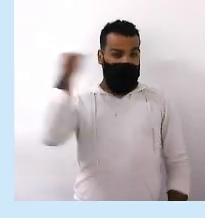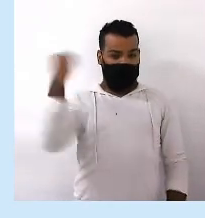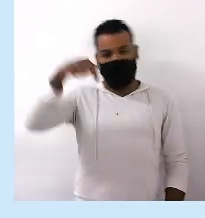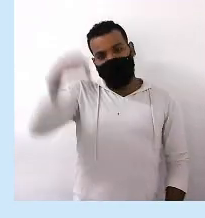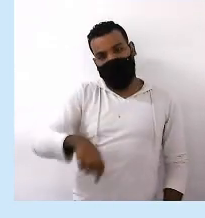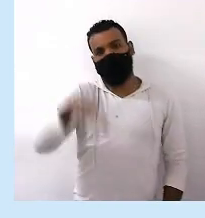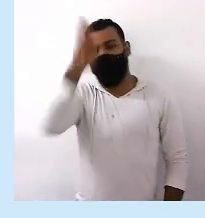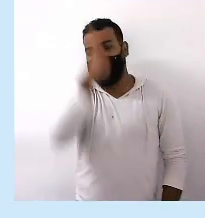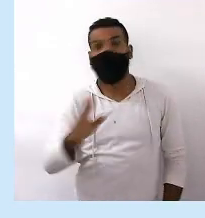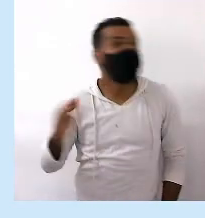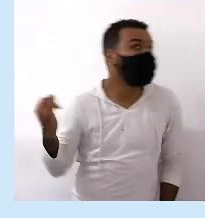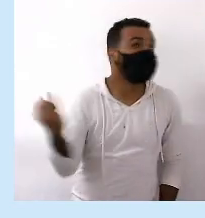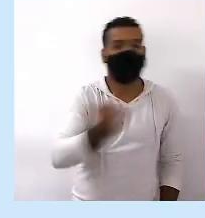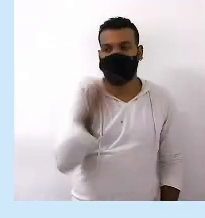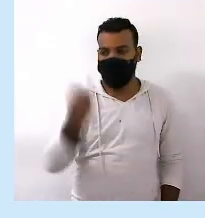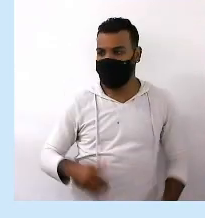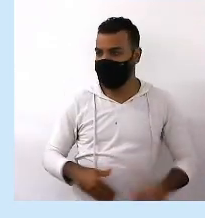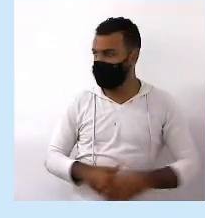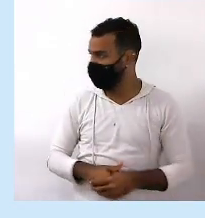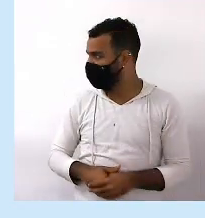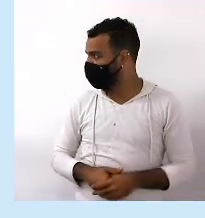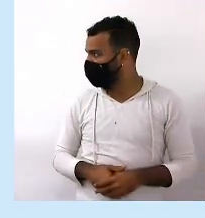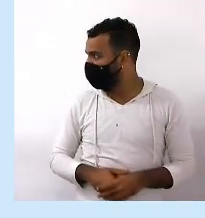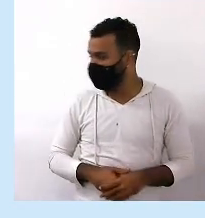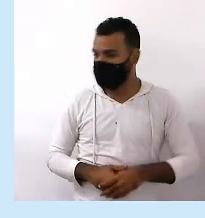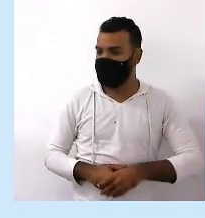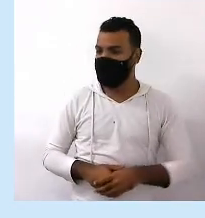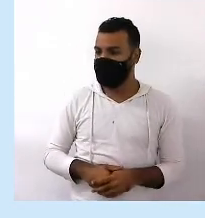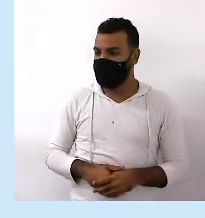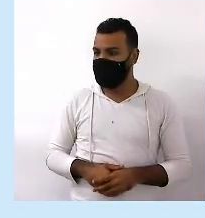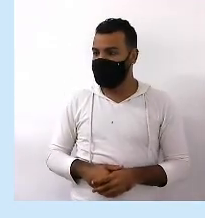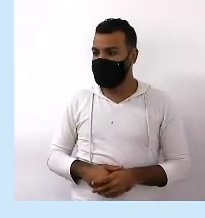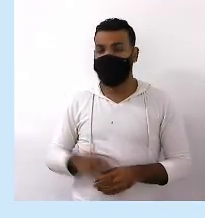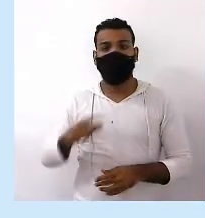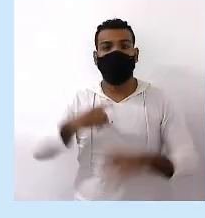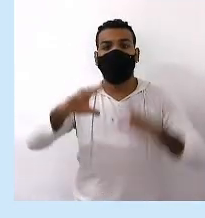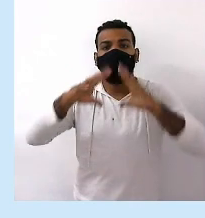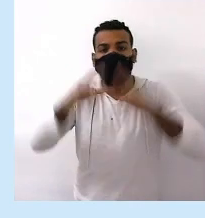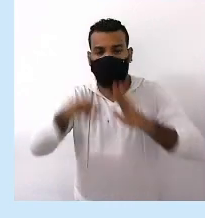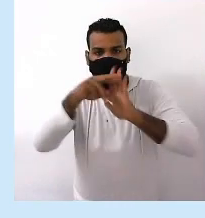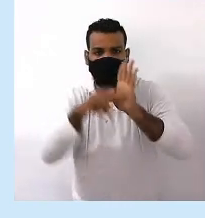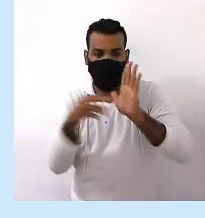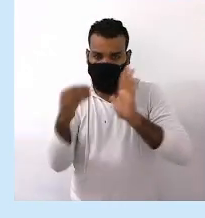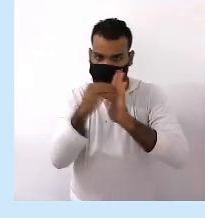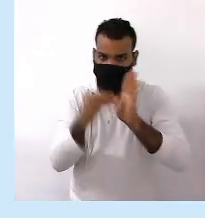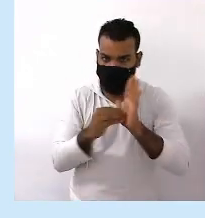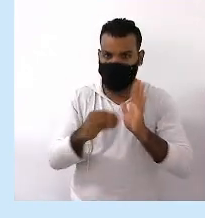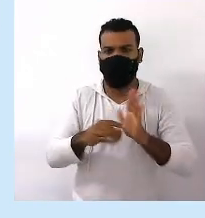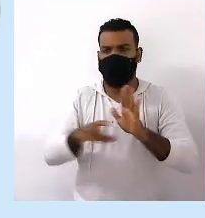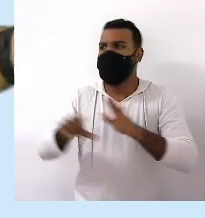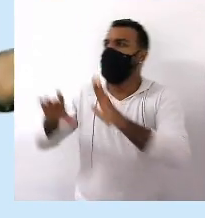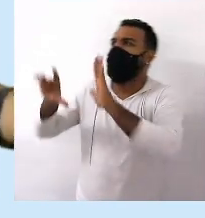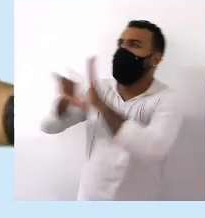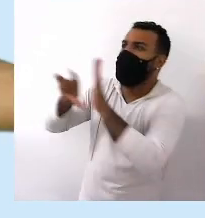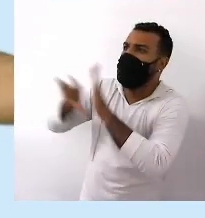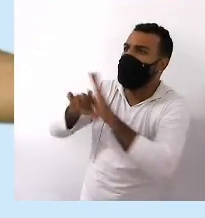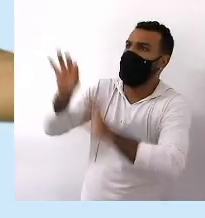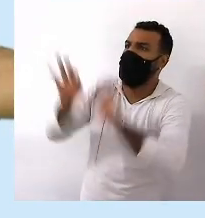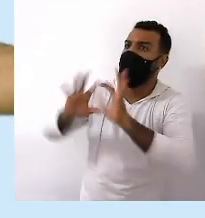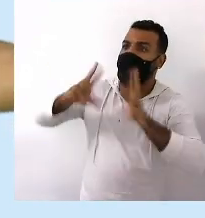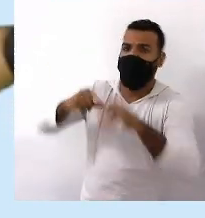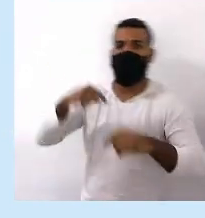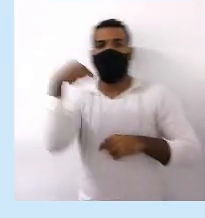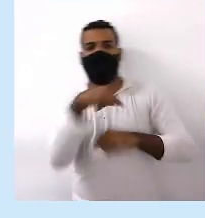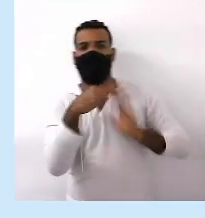país Nela se encontram todas as cláusulas pétreas Ou seja, todas as leis que regem nosso povo